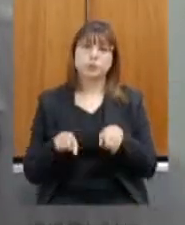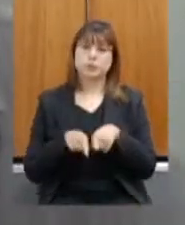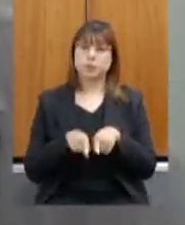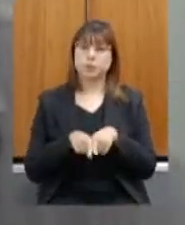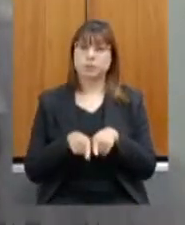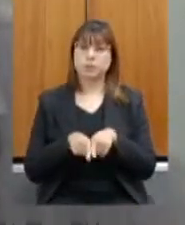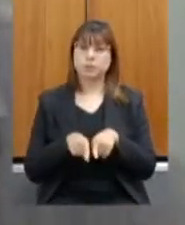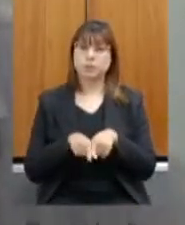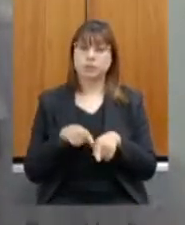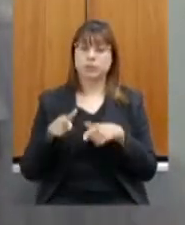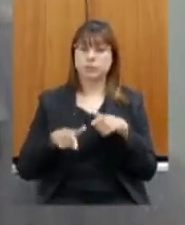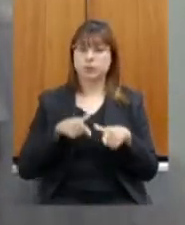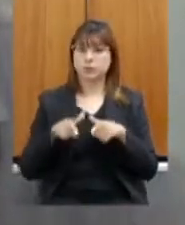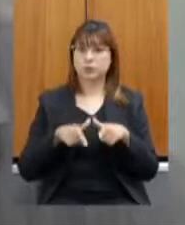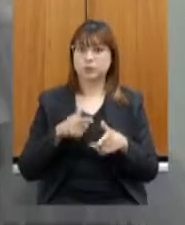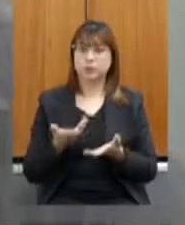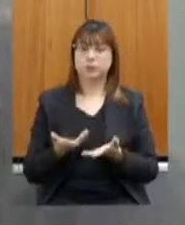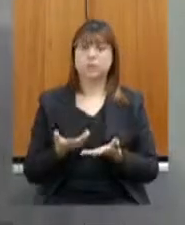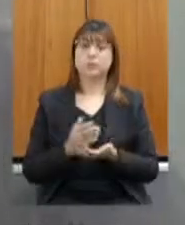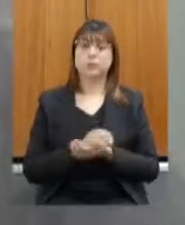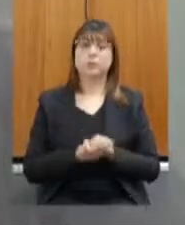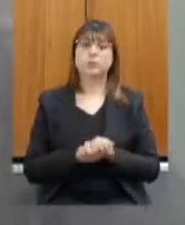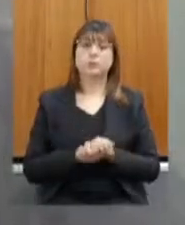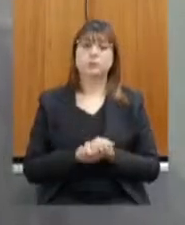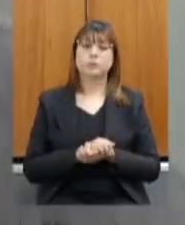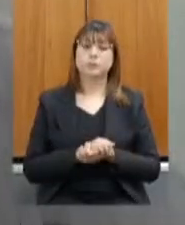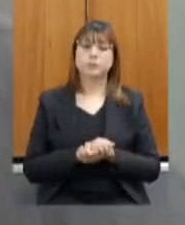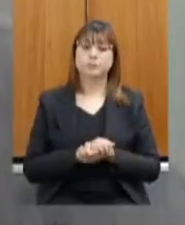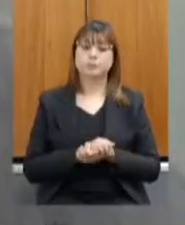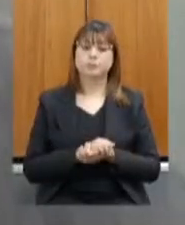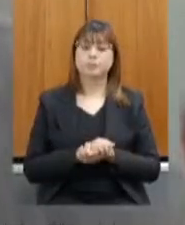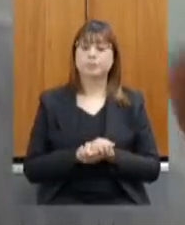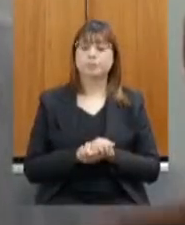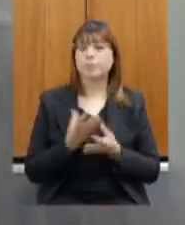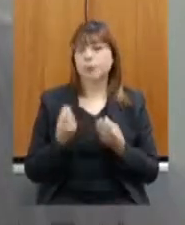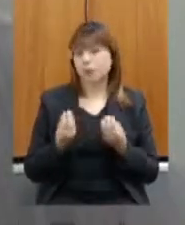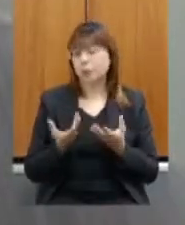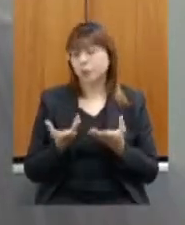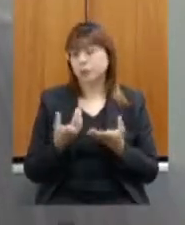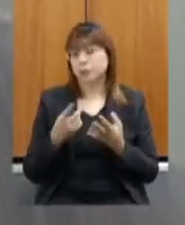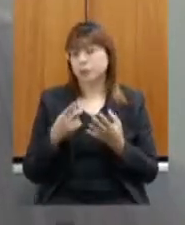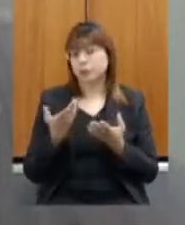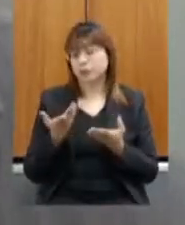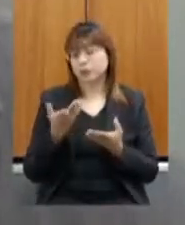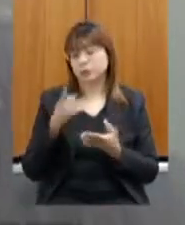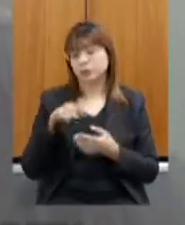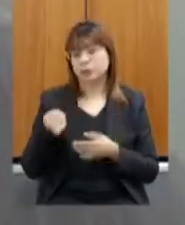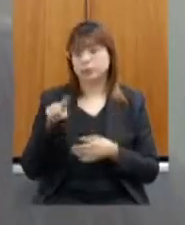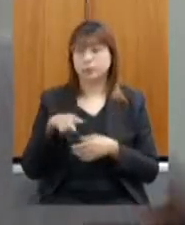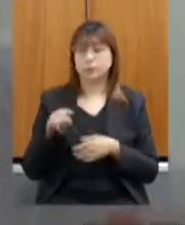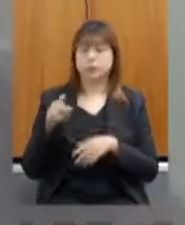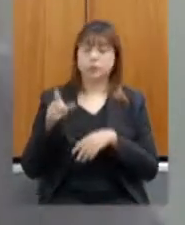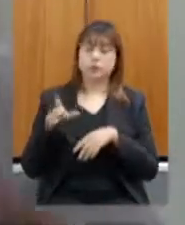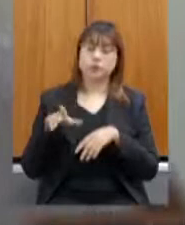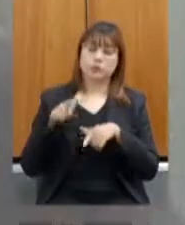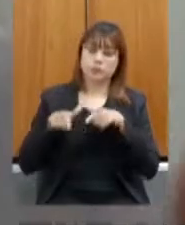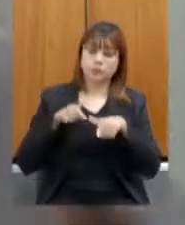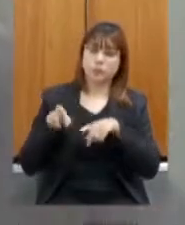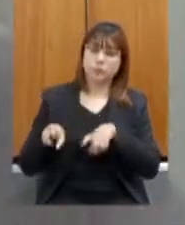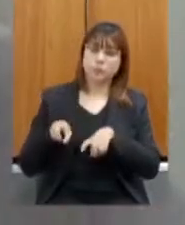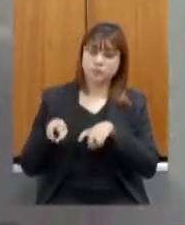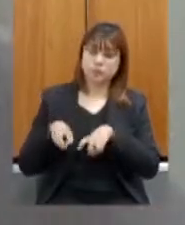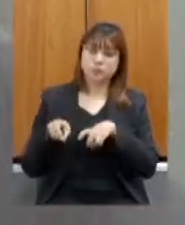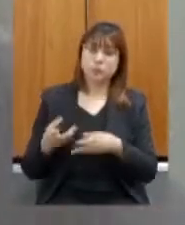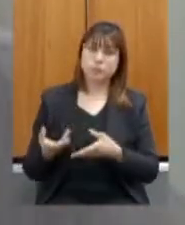é grande por parte desses produtores de acabar com esse crédito tributário de adquirir